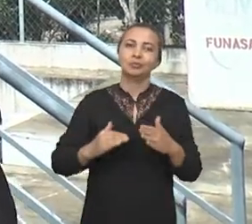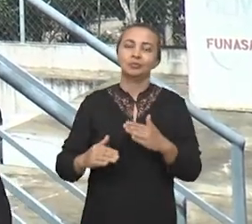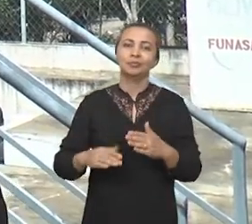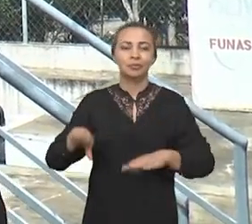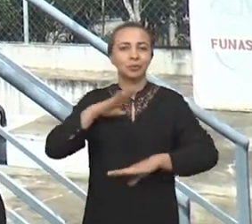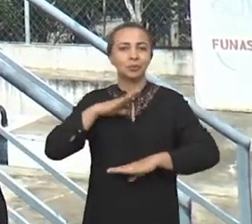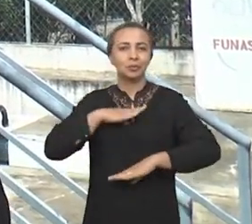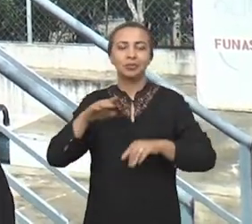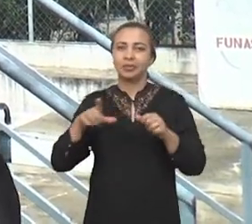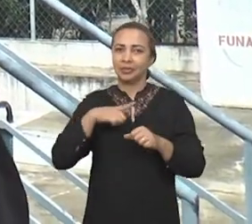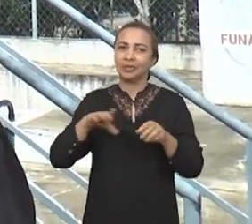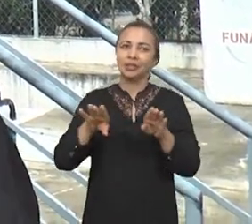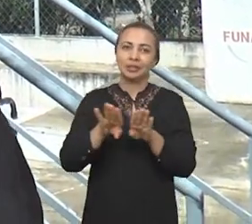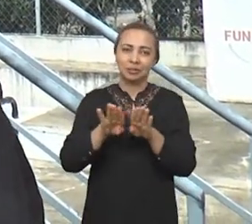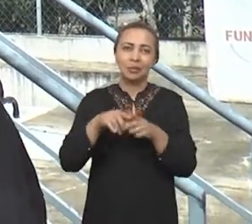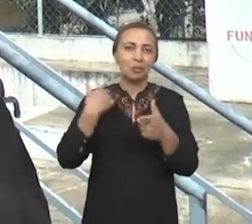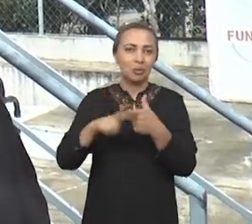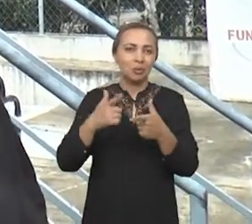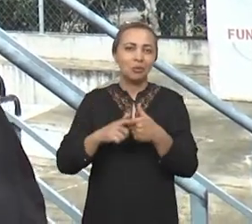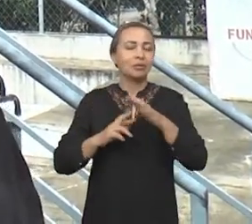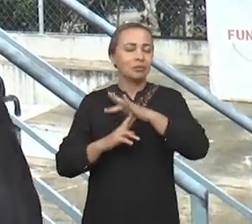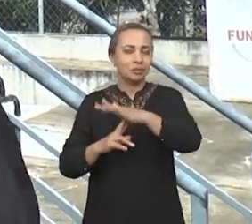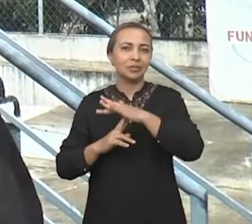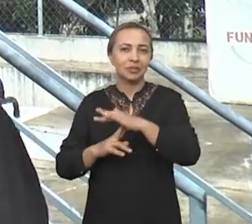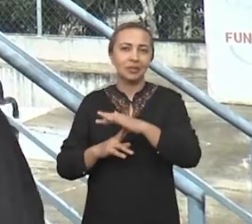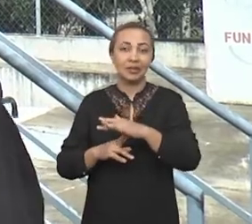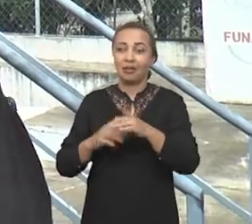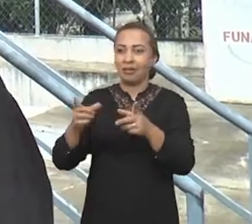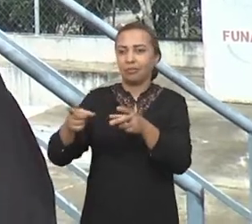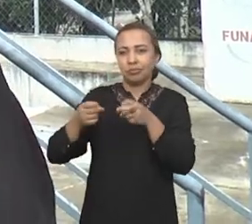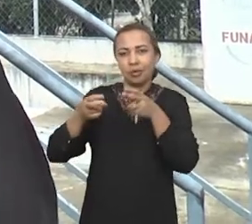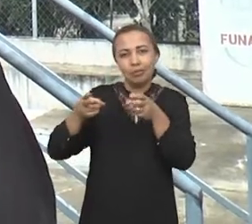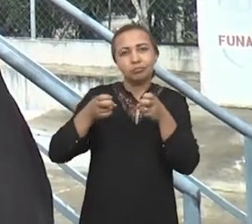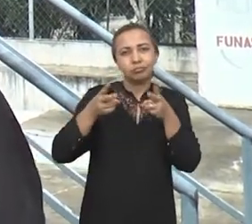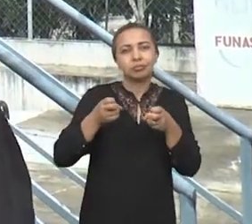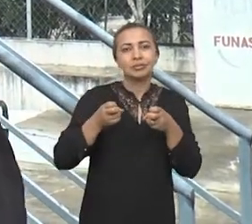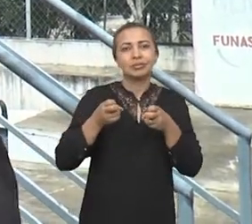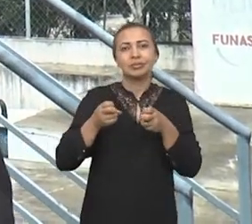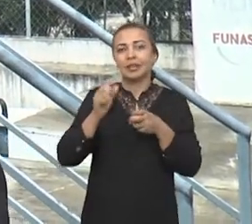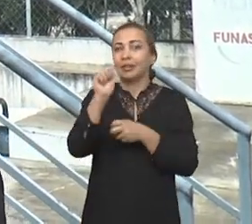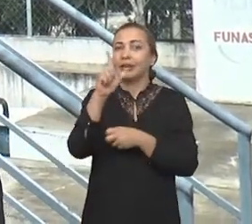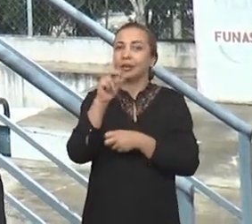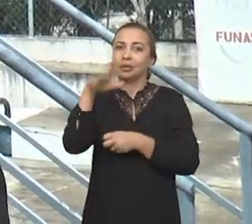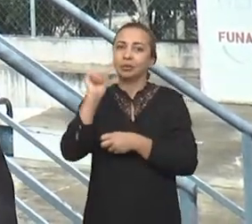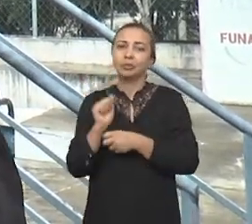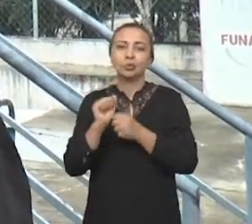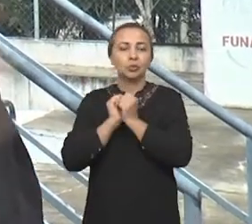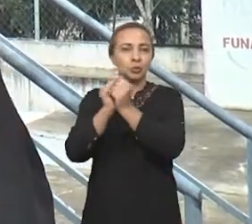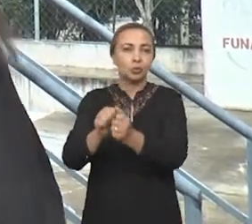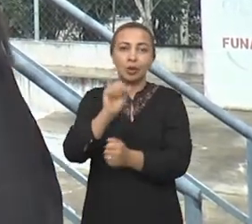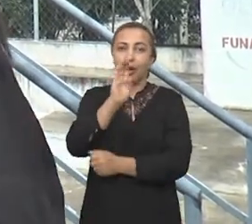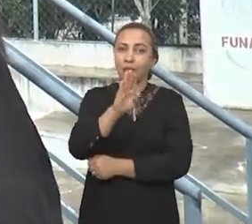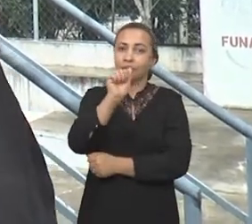tem um impacto ambiental, porque a gente está obtendo o alumínio através de um recurso não renovável, que é a bauxita,